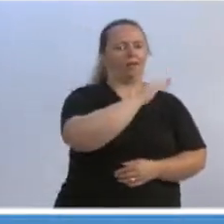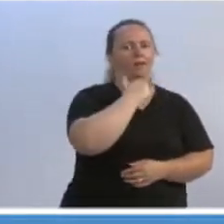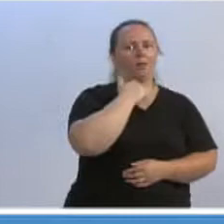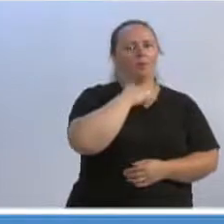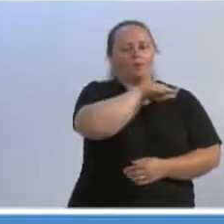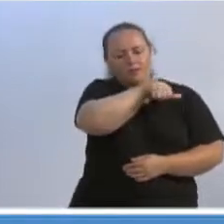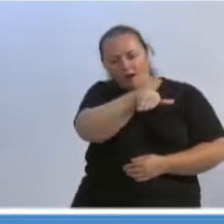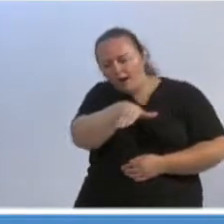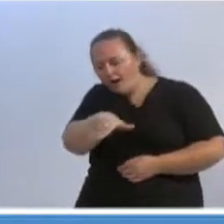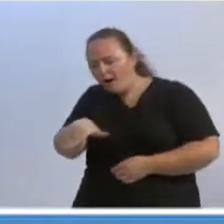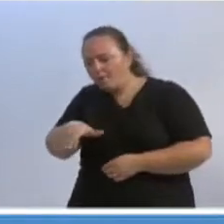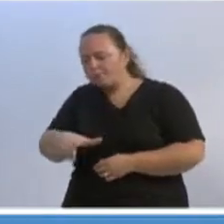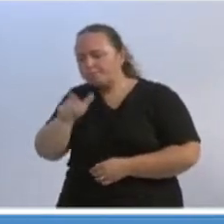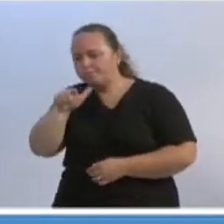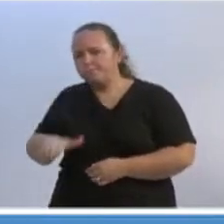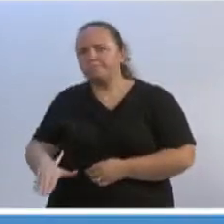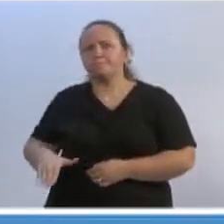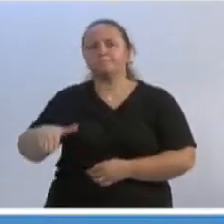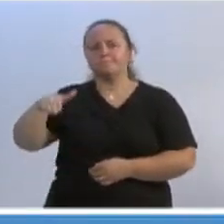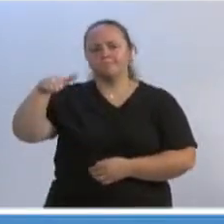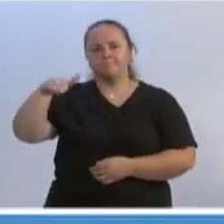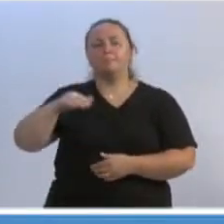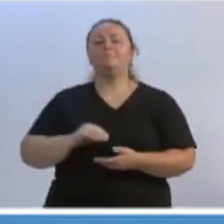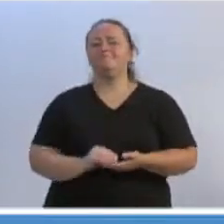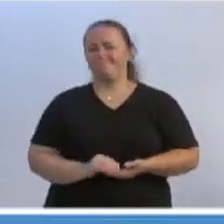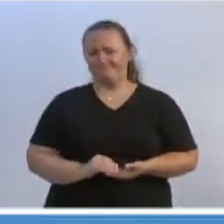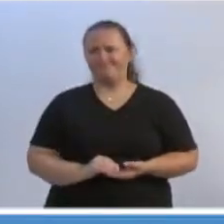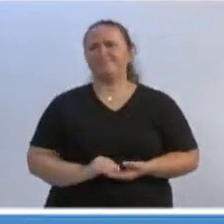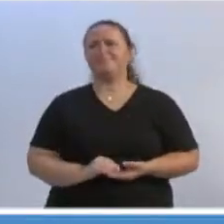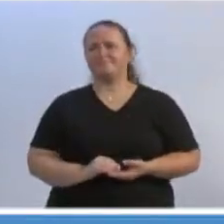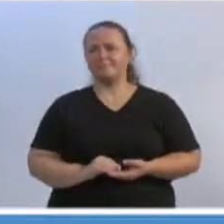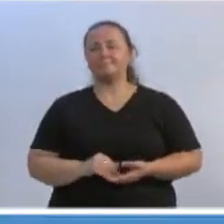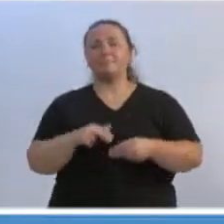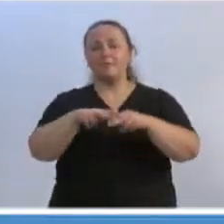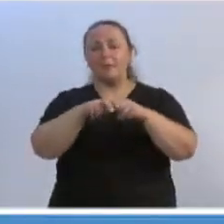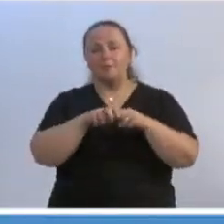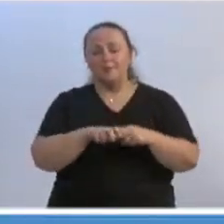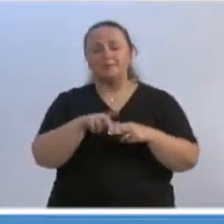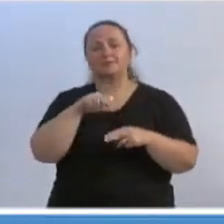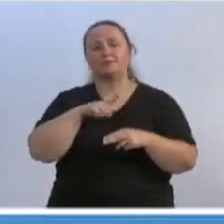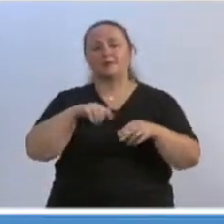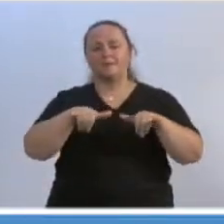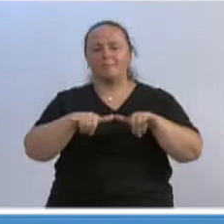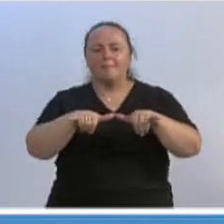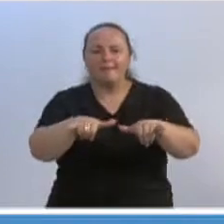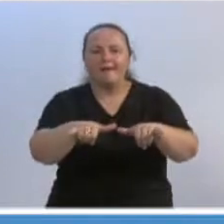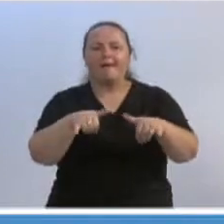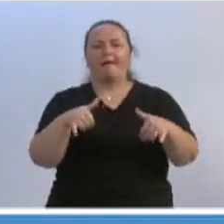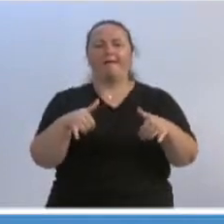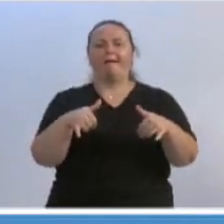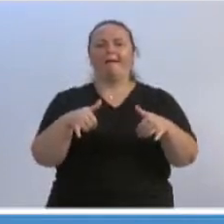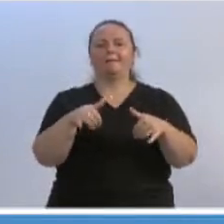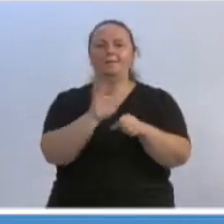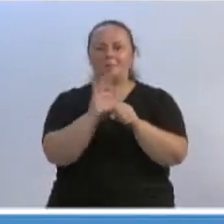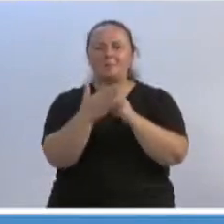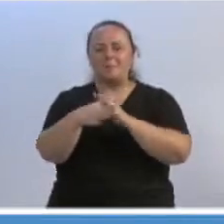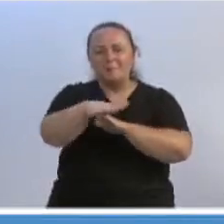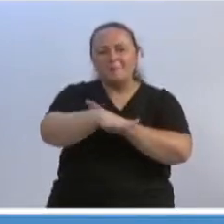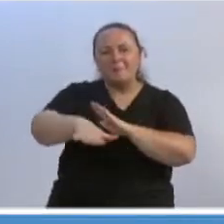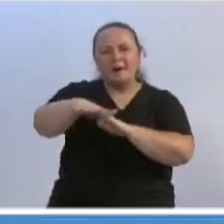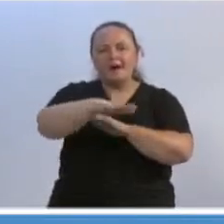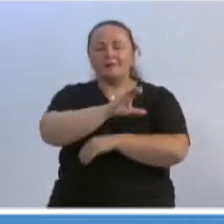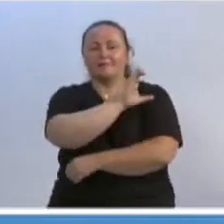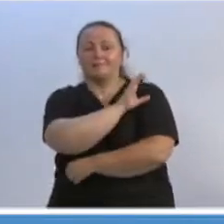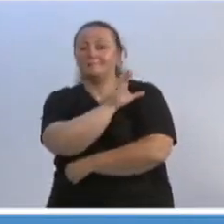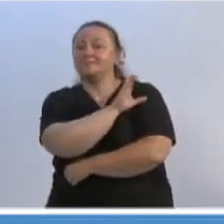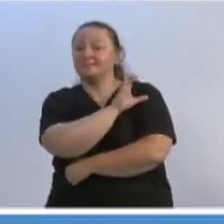parte que vem, que passa aqui pela Vila União, que é lá na Vila União. Ali na Vila União, lá é o mercadinho, a creche, ela fica ali,